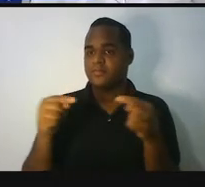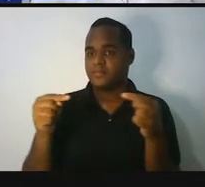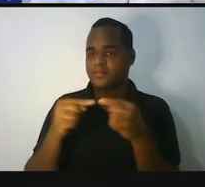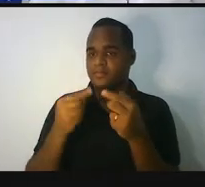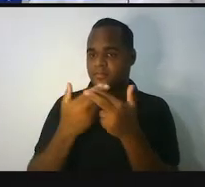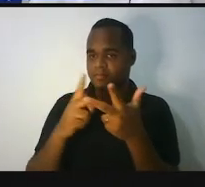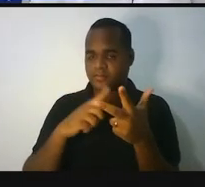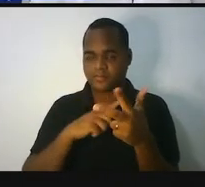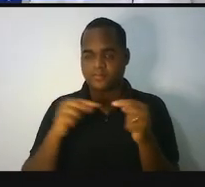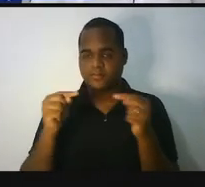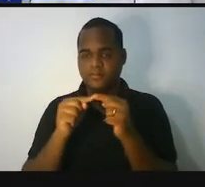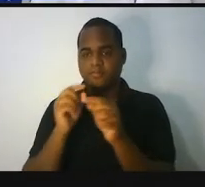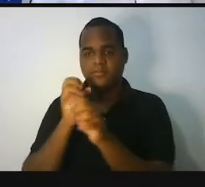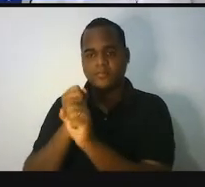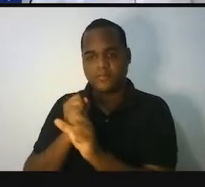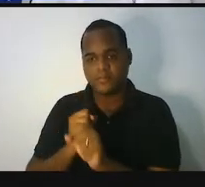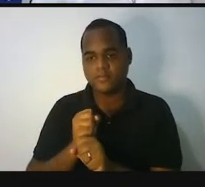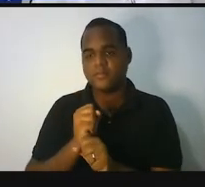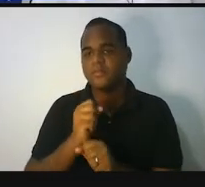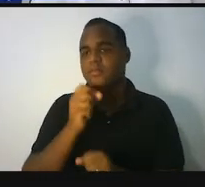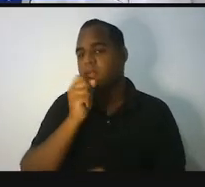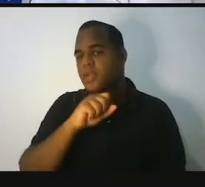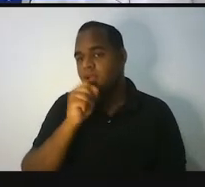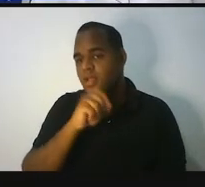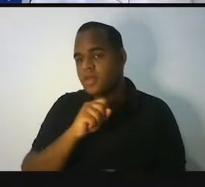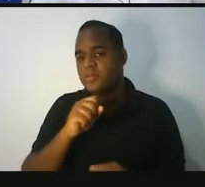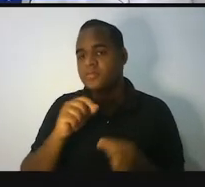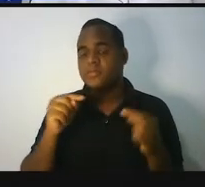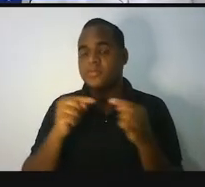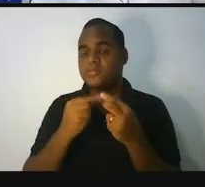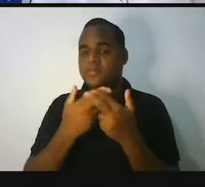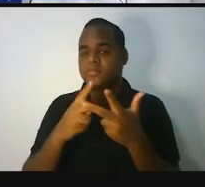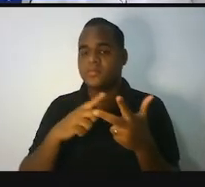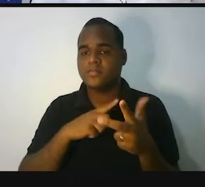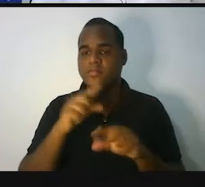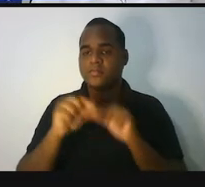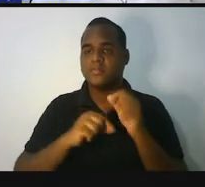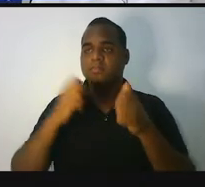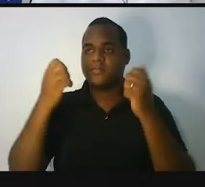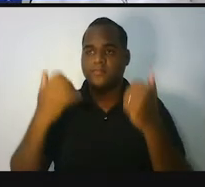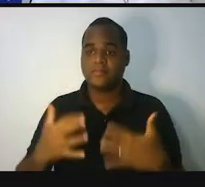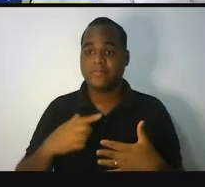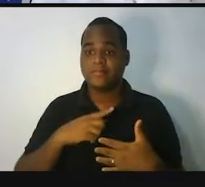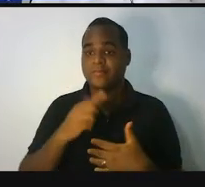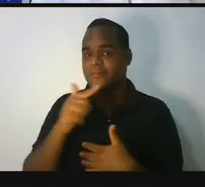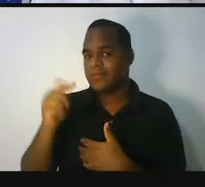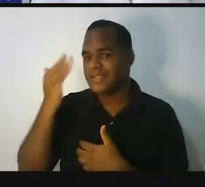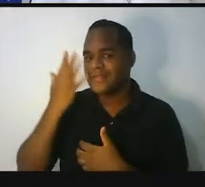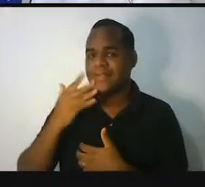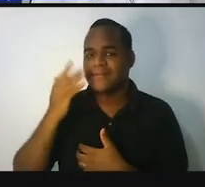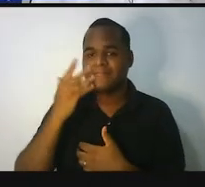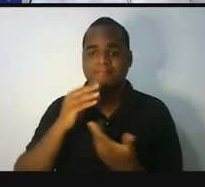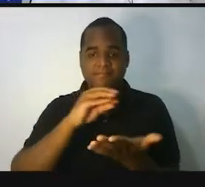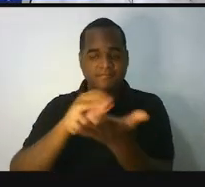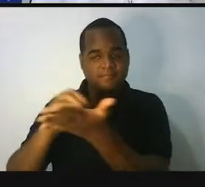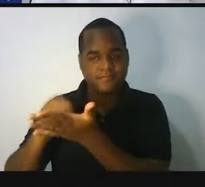Quantos pirulitos ainda sobraram para que eu consiga distribuir para essas crianças que faltam?